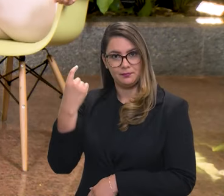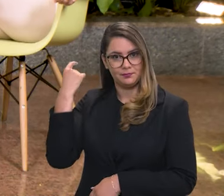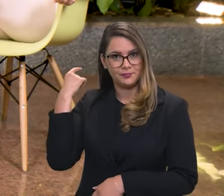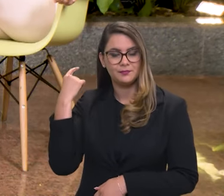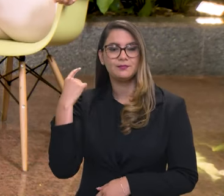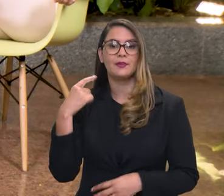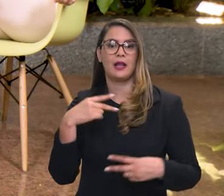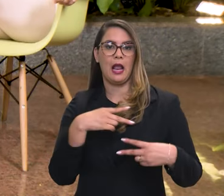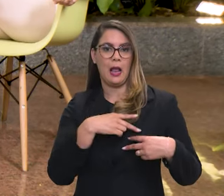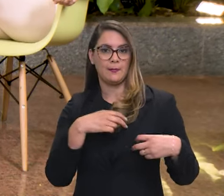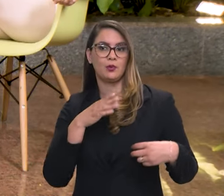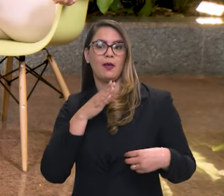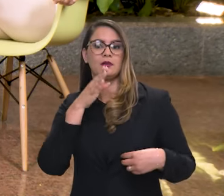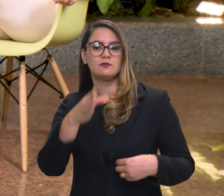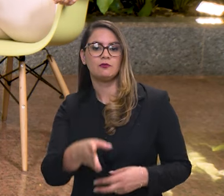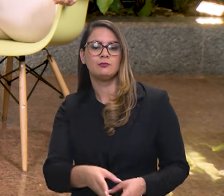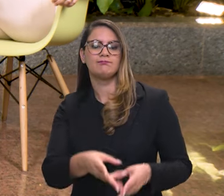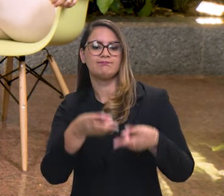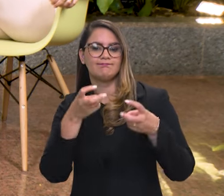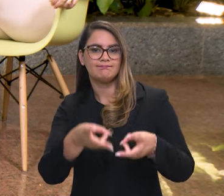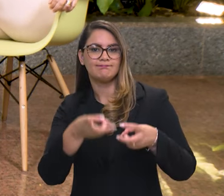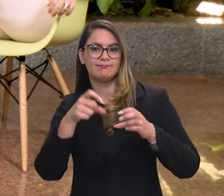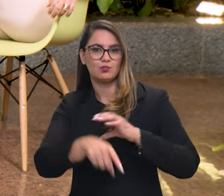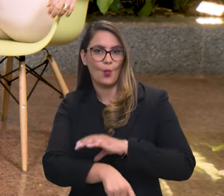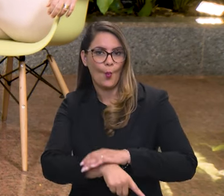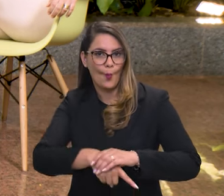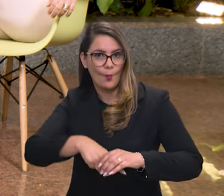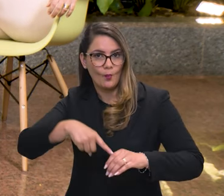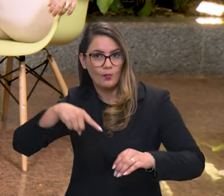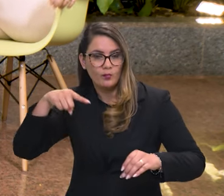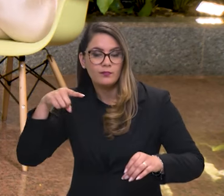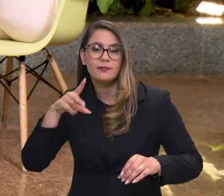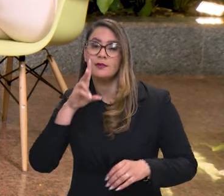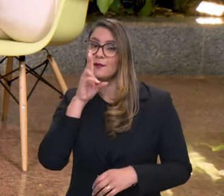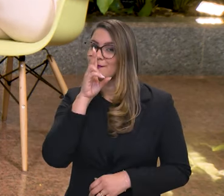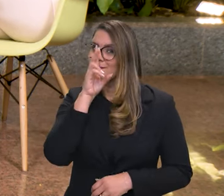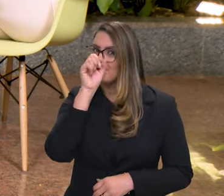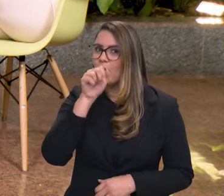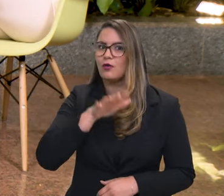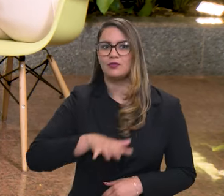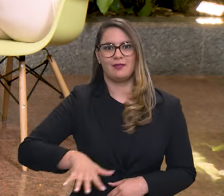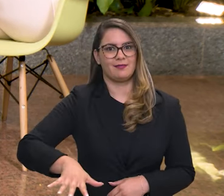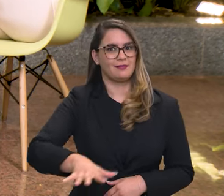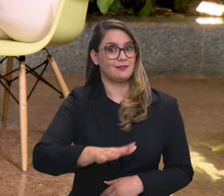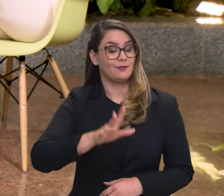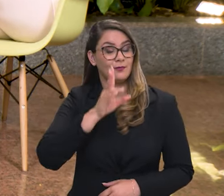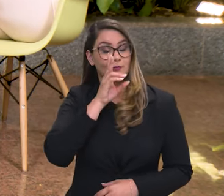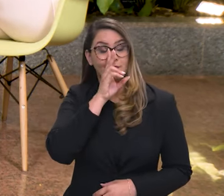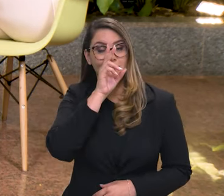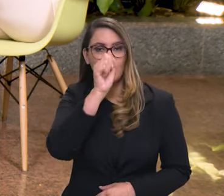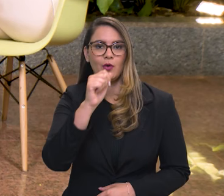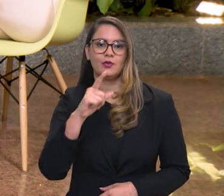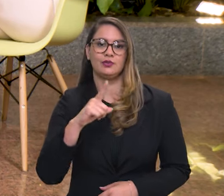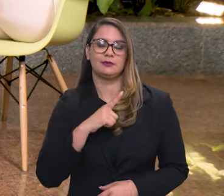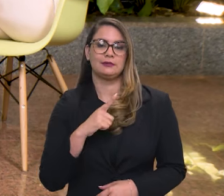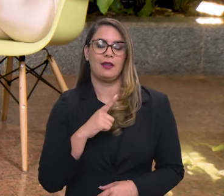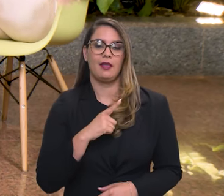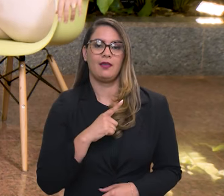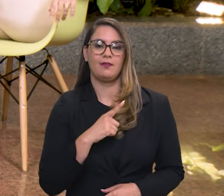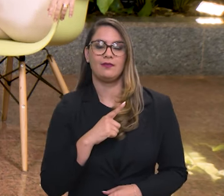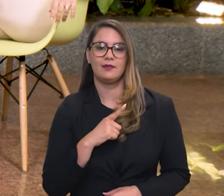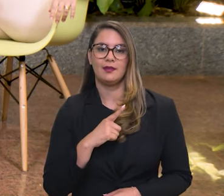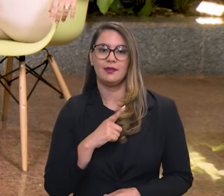Recentemente, a Petrobras foi explorar petróleo nessa região. E as correntes são tão fortes nessa região que